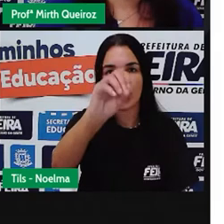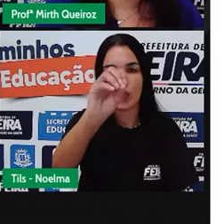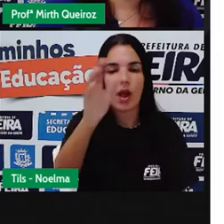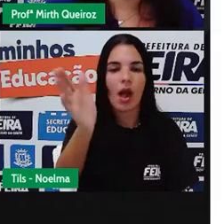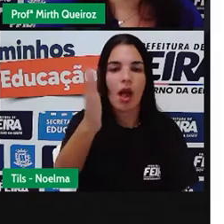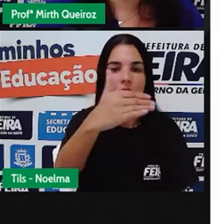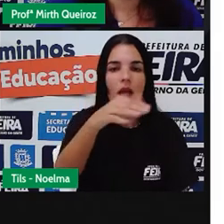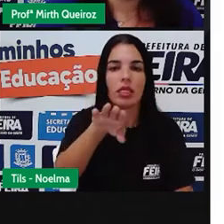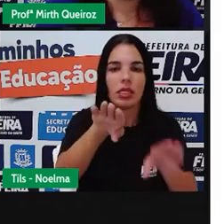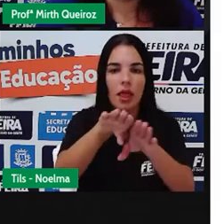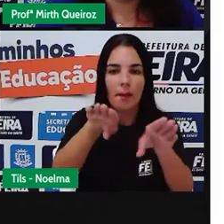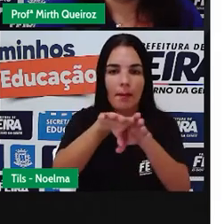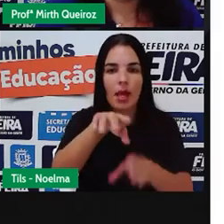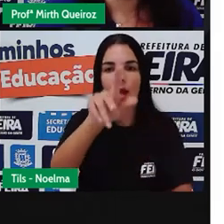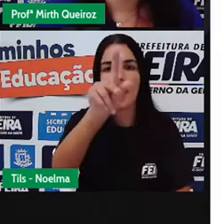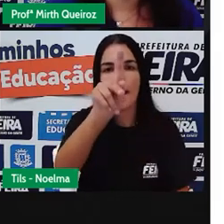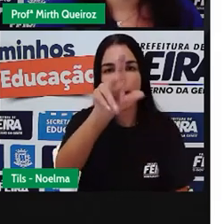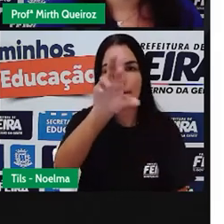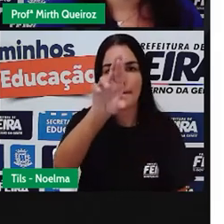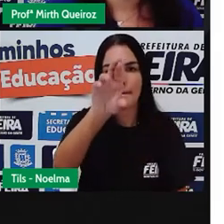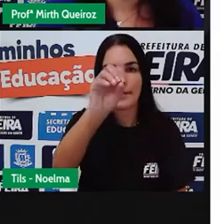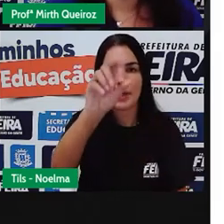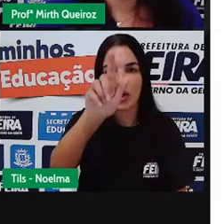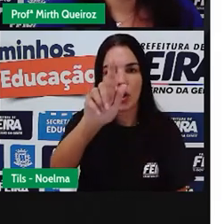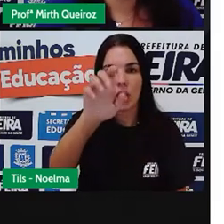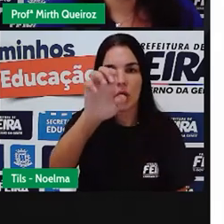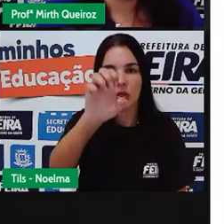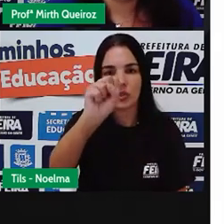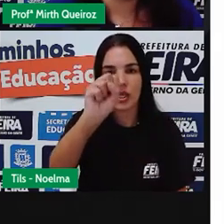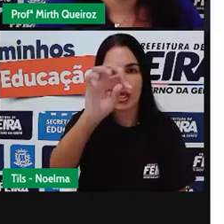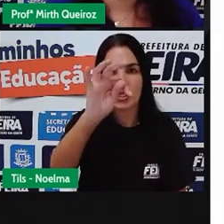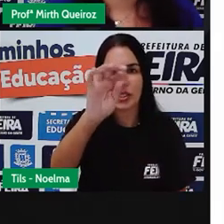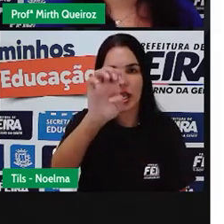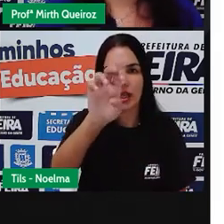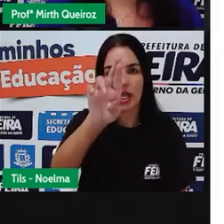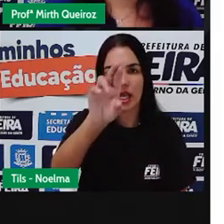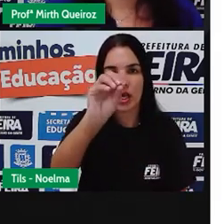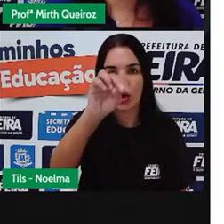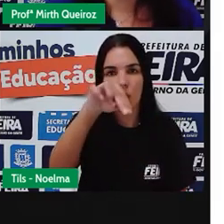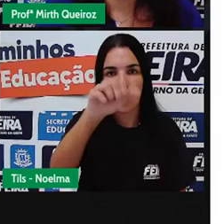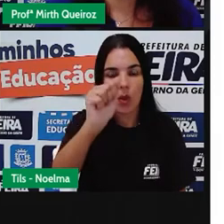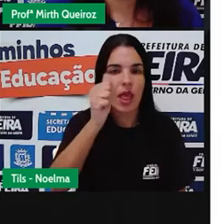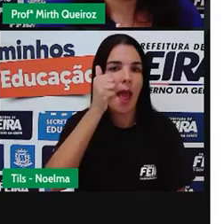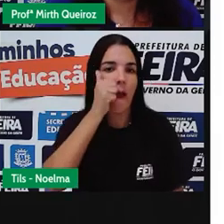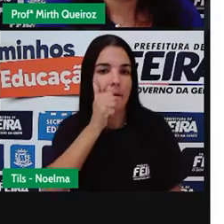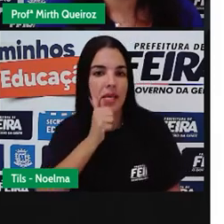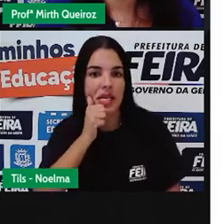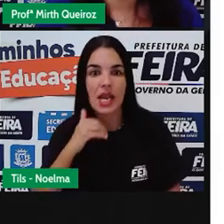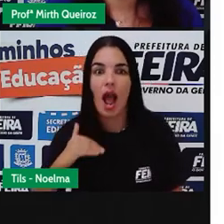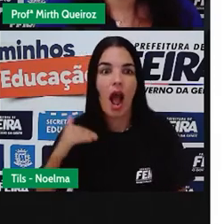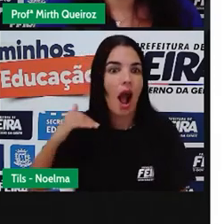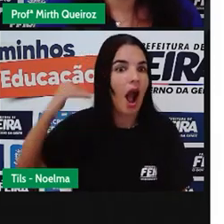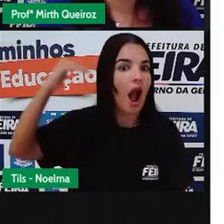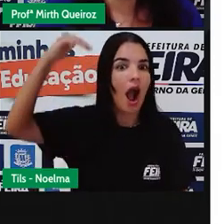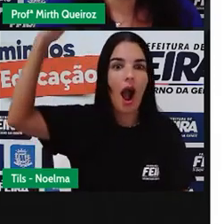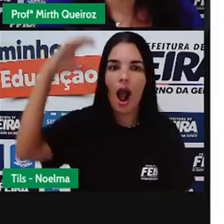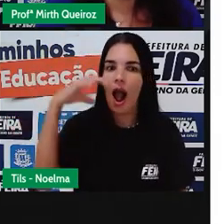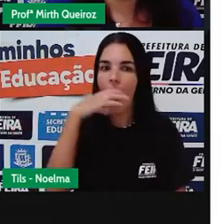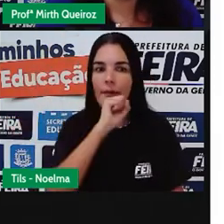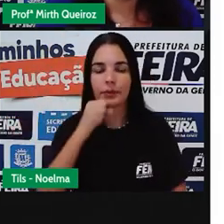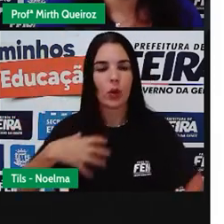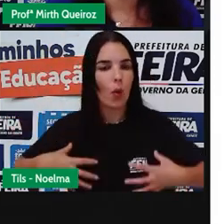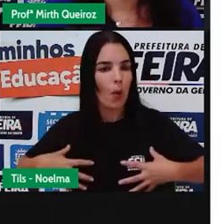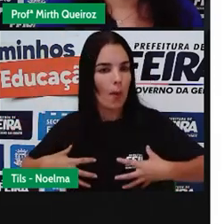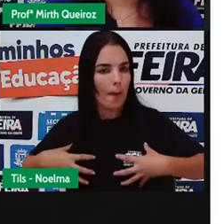Então, há o crescimento acelerado, as meninas começam a crescer de forma mais rápida. O desenvolvimento dos seios, né? Das mamas que